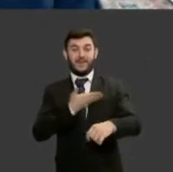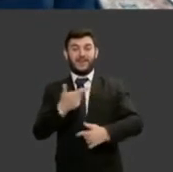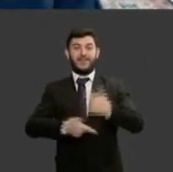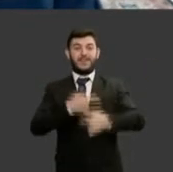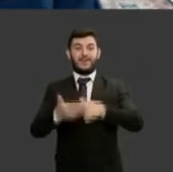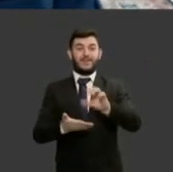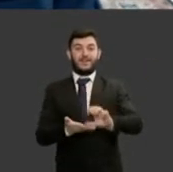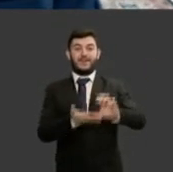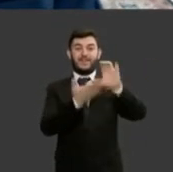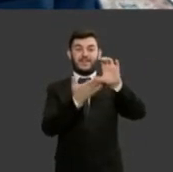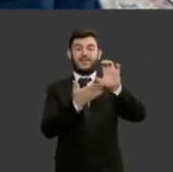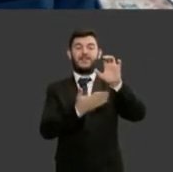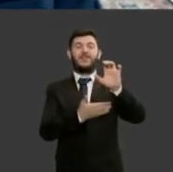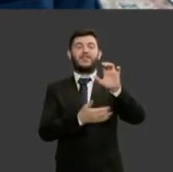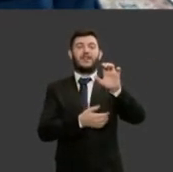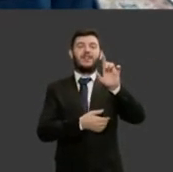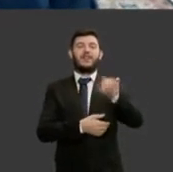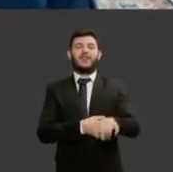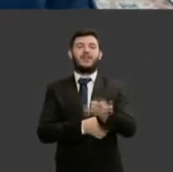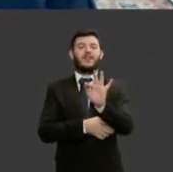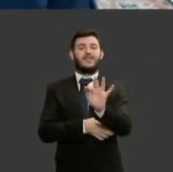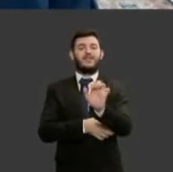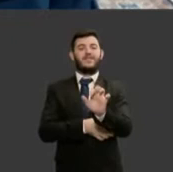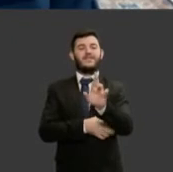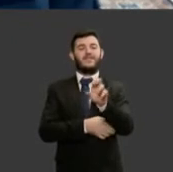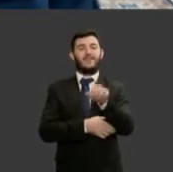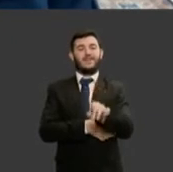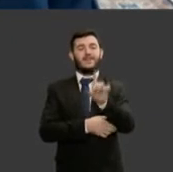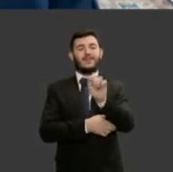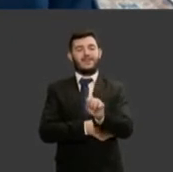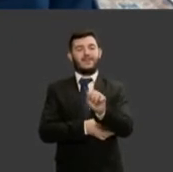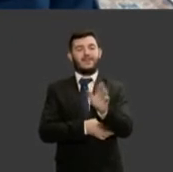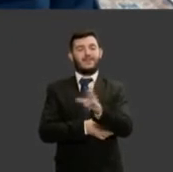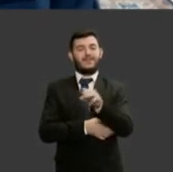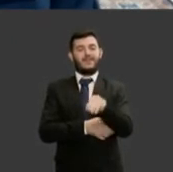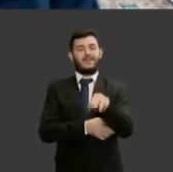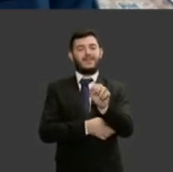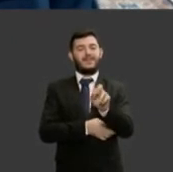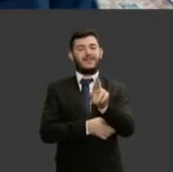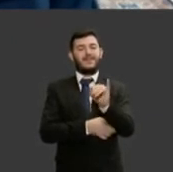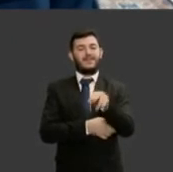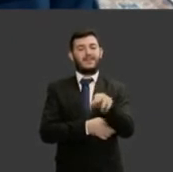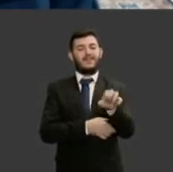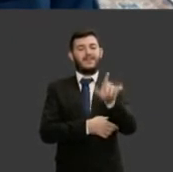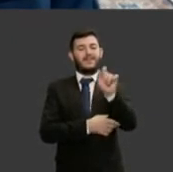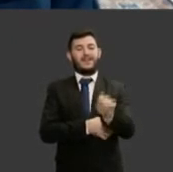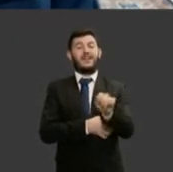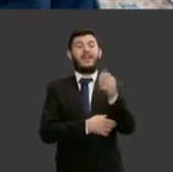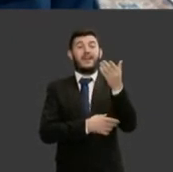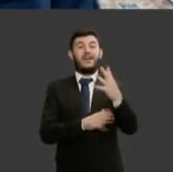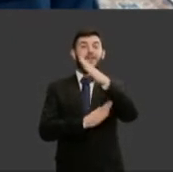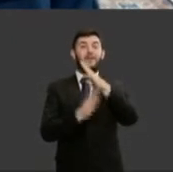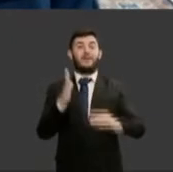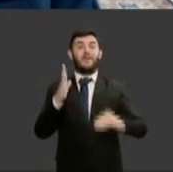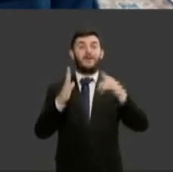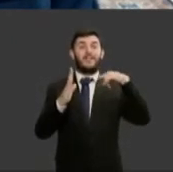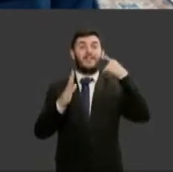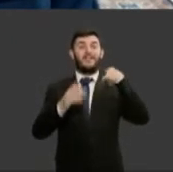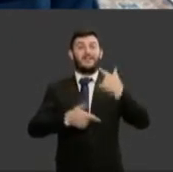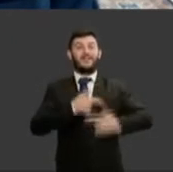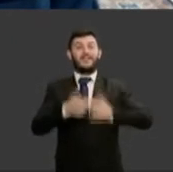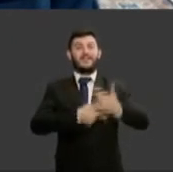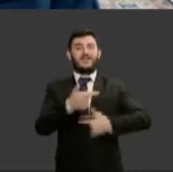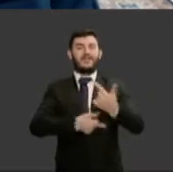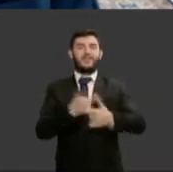Fernanda Marinela, exemplo de advogado, que representa também, neste ato, todo